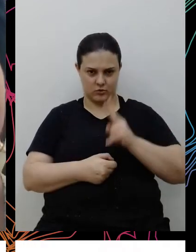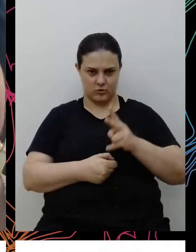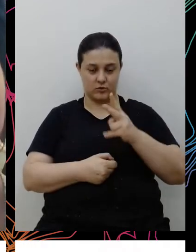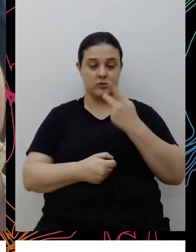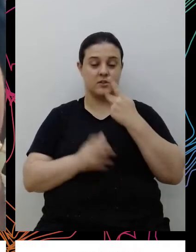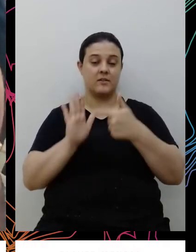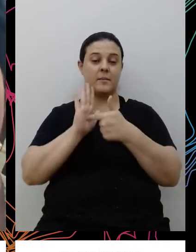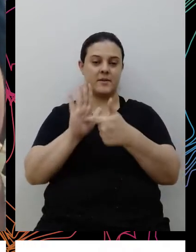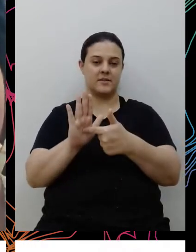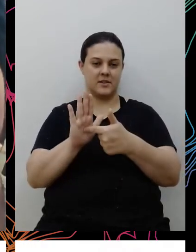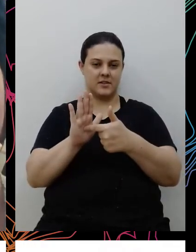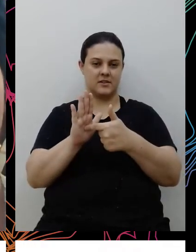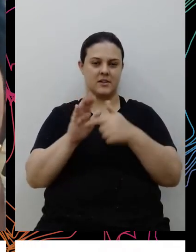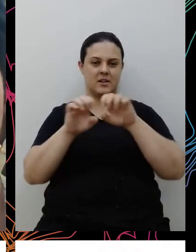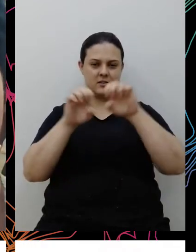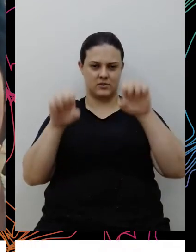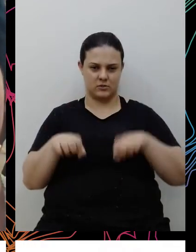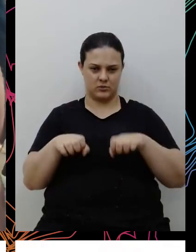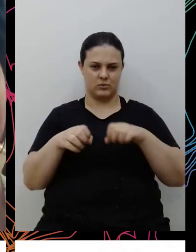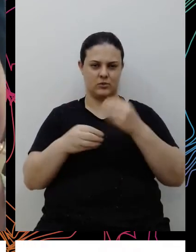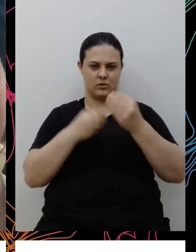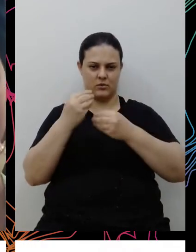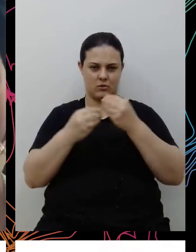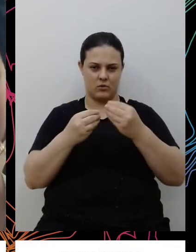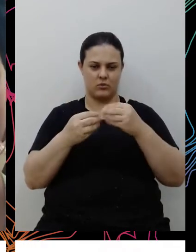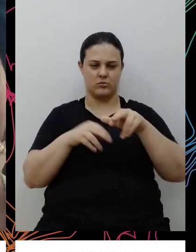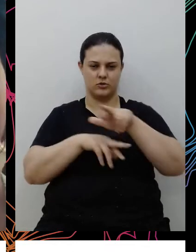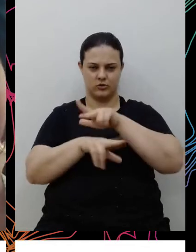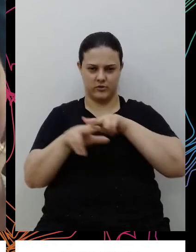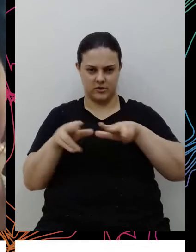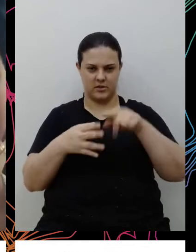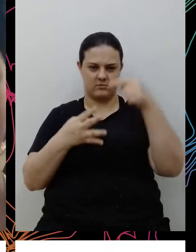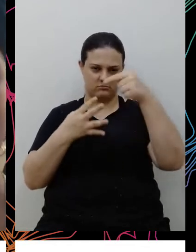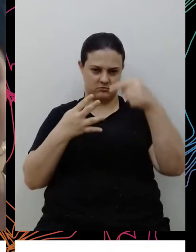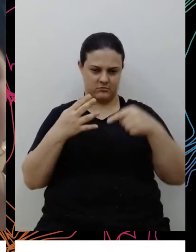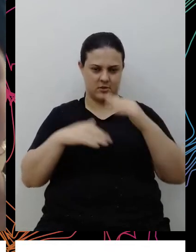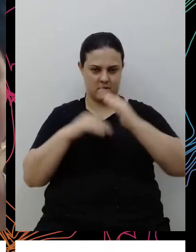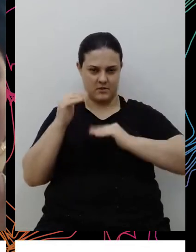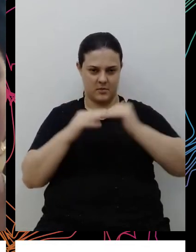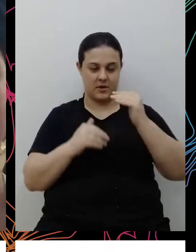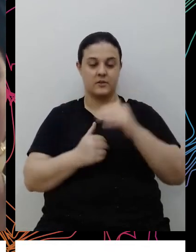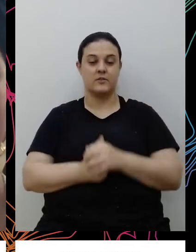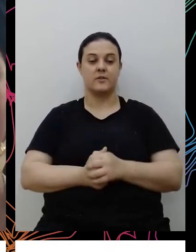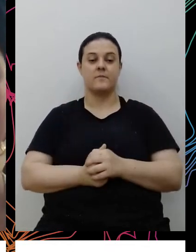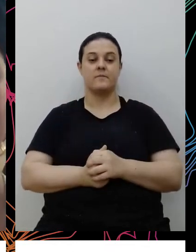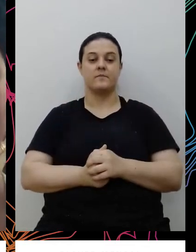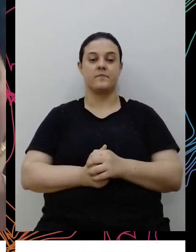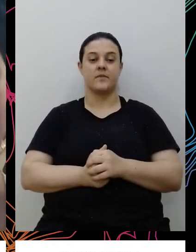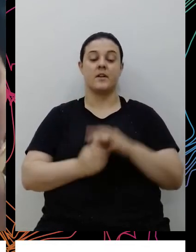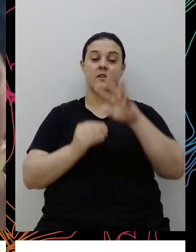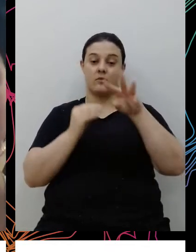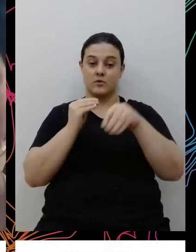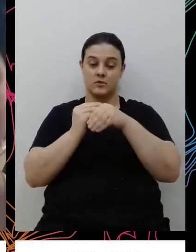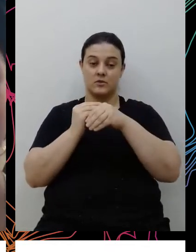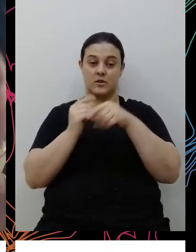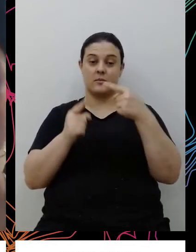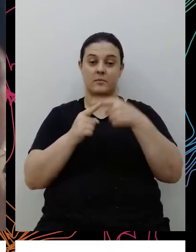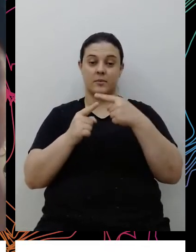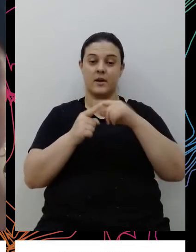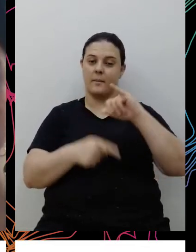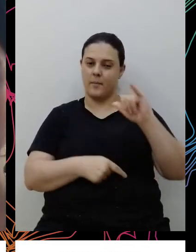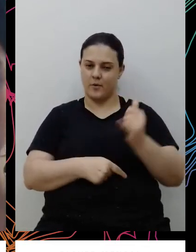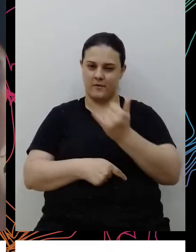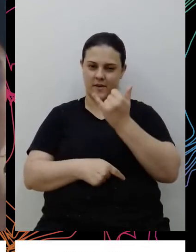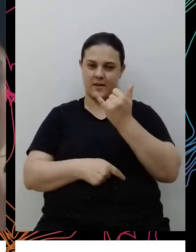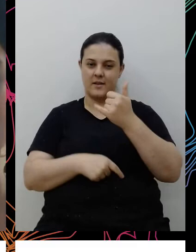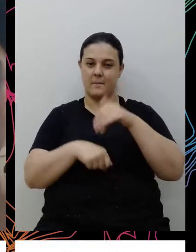apresentando a estrutura do Carrefour para lidar com diversidade, quais eram as práticas mais comuns, e vou adicionar, porque aí você pega um pouquinho mais